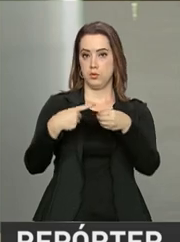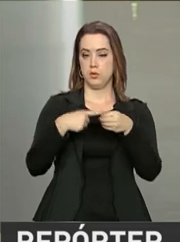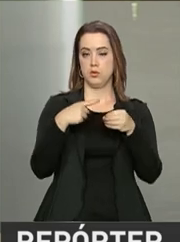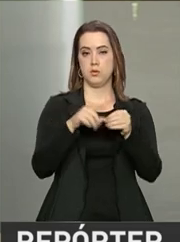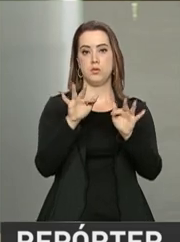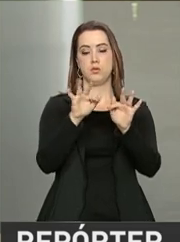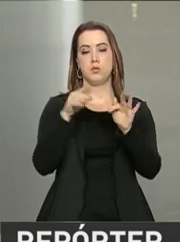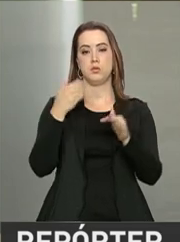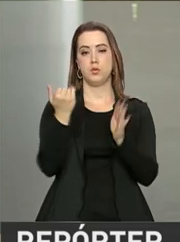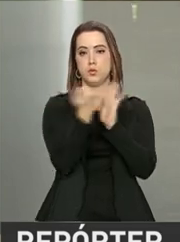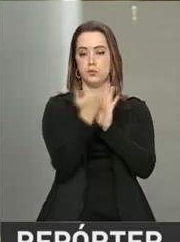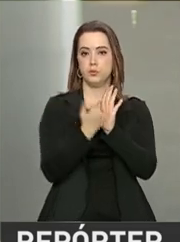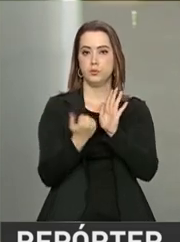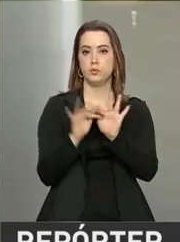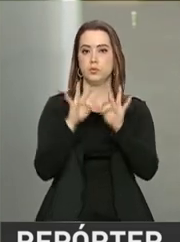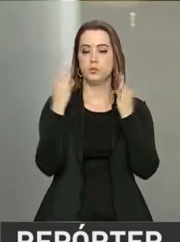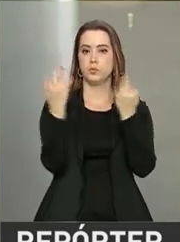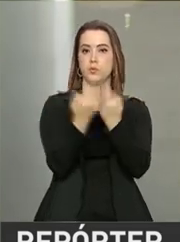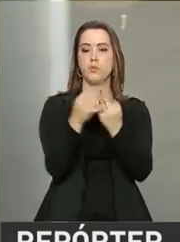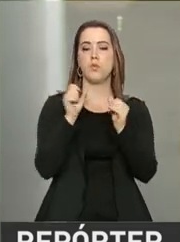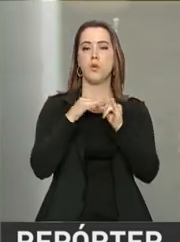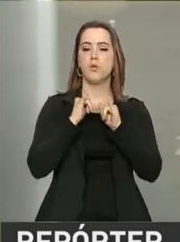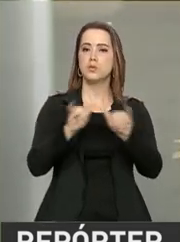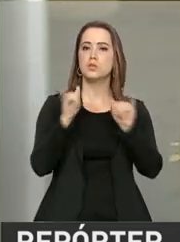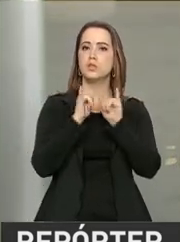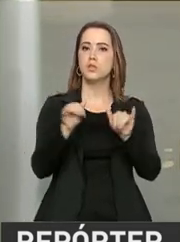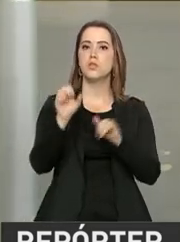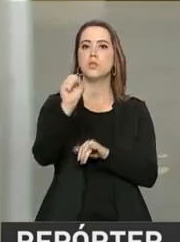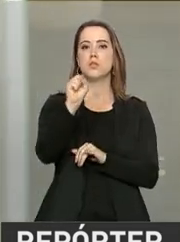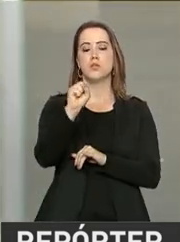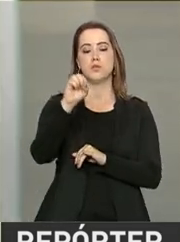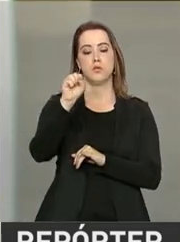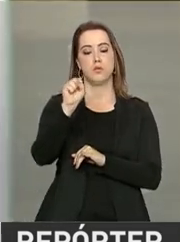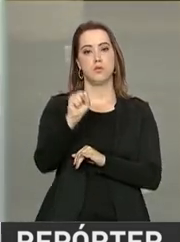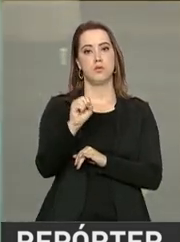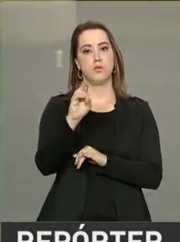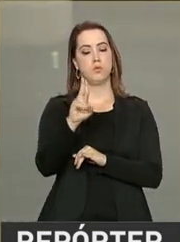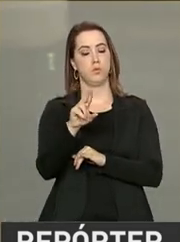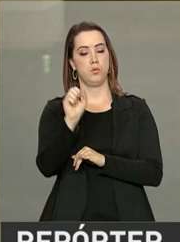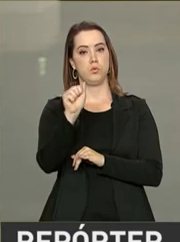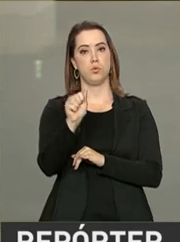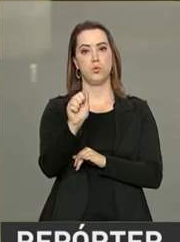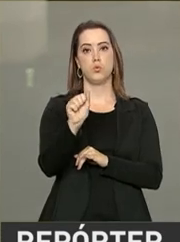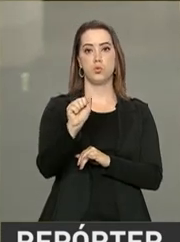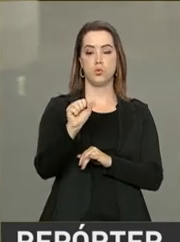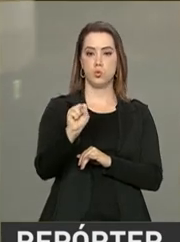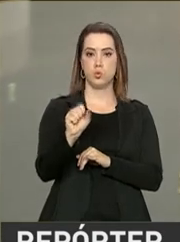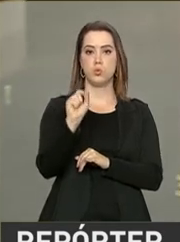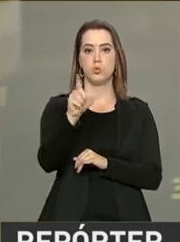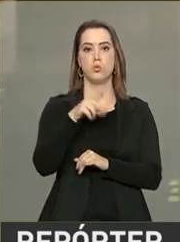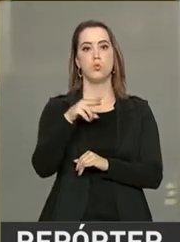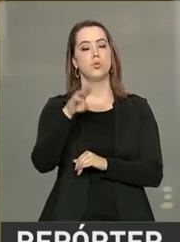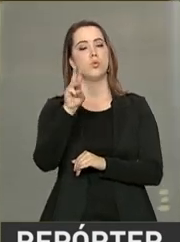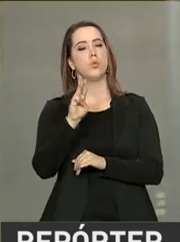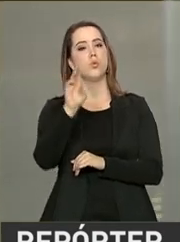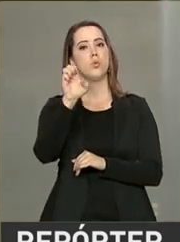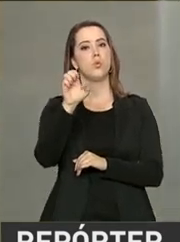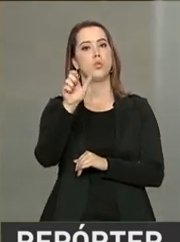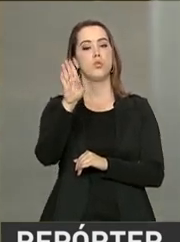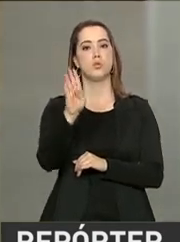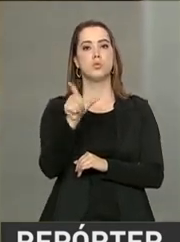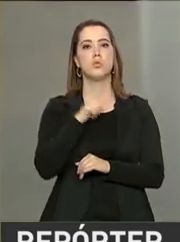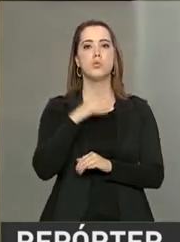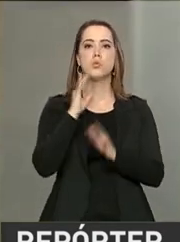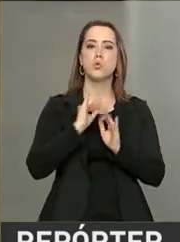do Ministério do Desenvolvimento Social e Agrário. O valor é calculado com base no Índice de Gestão Decentralizada, o IGD,